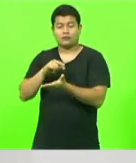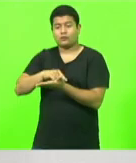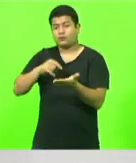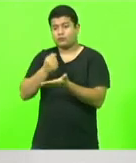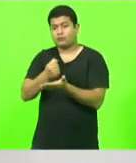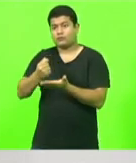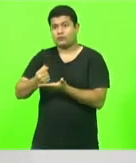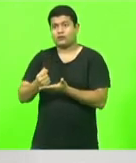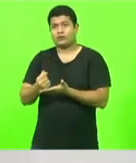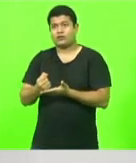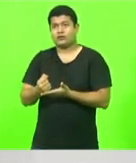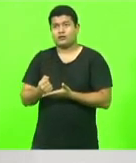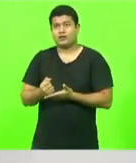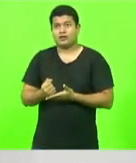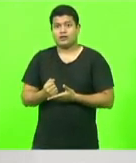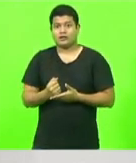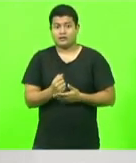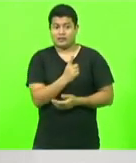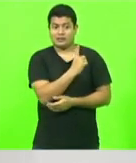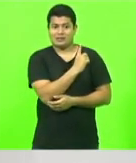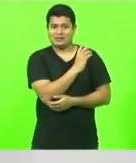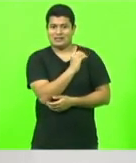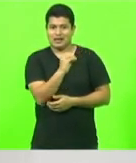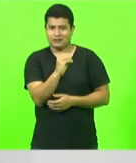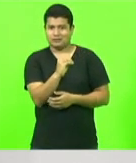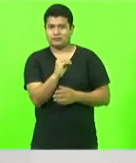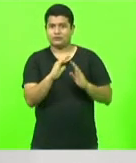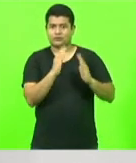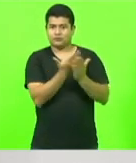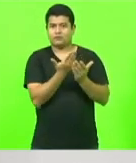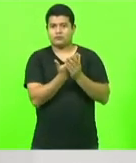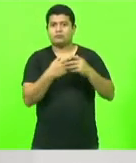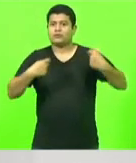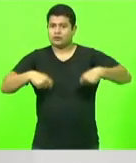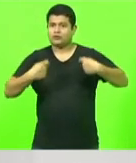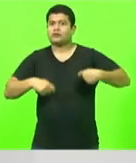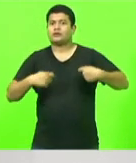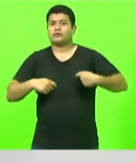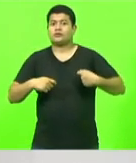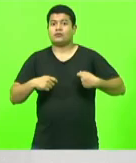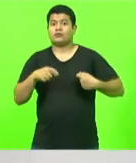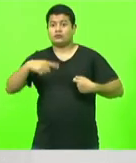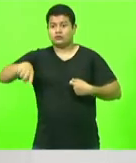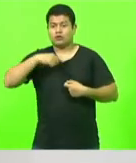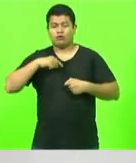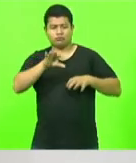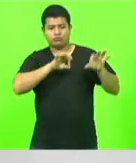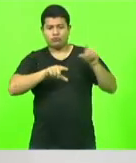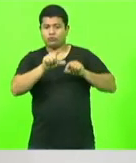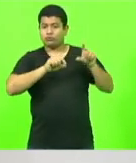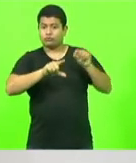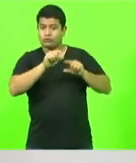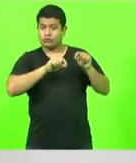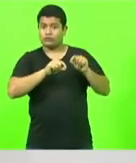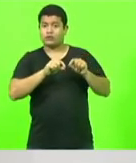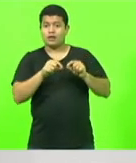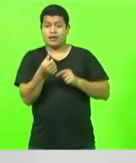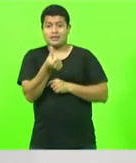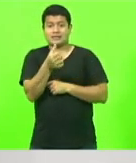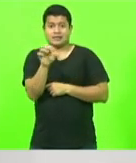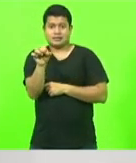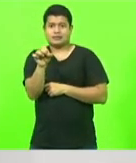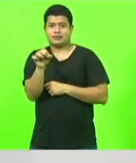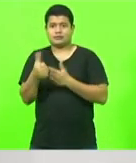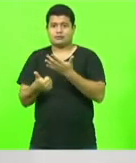como prioridade. Das 60 uma acredito que vai sair. E as outras